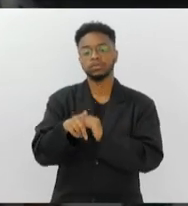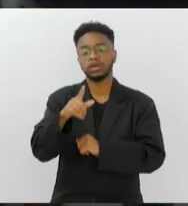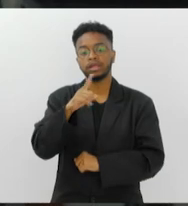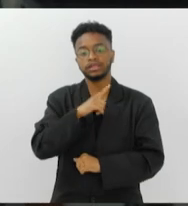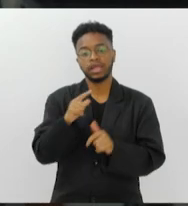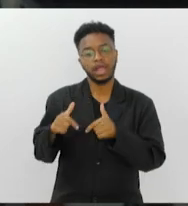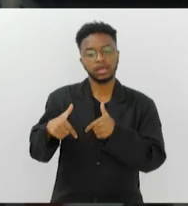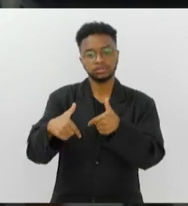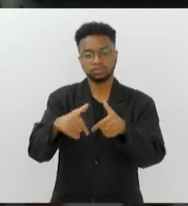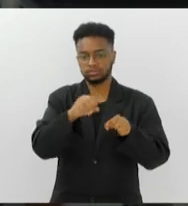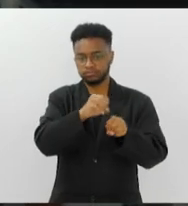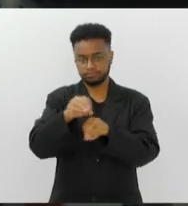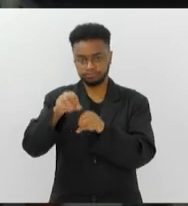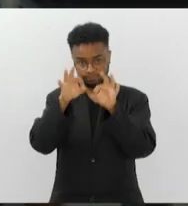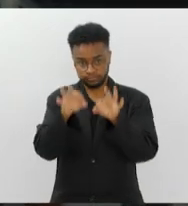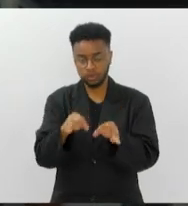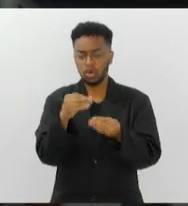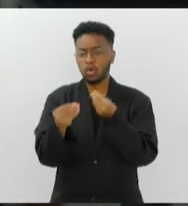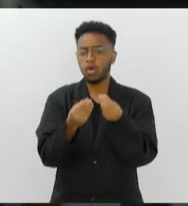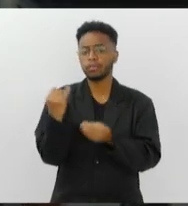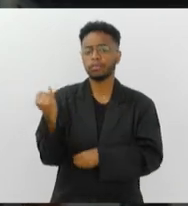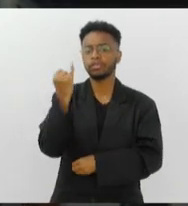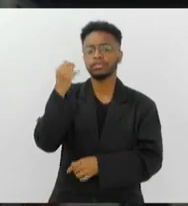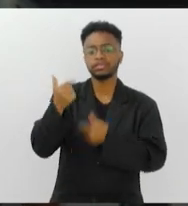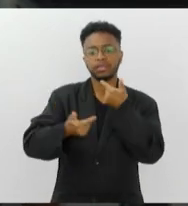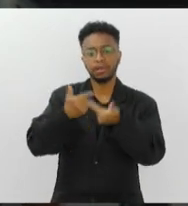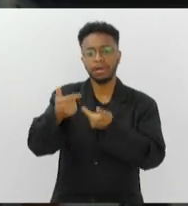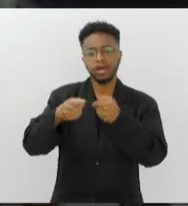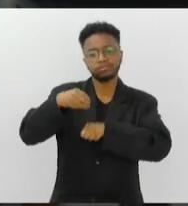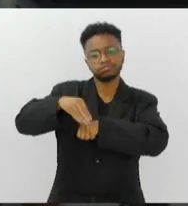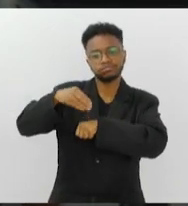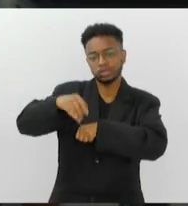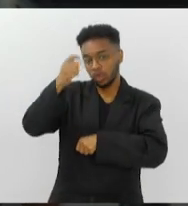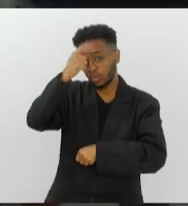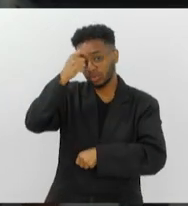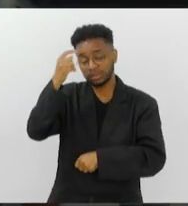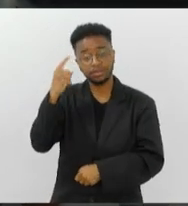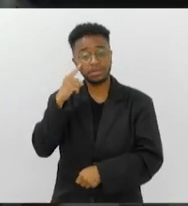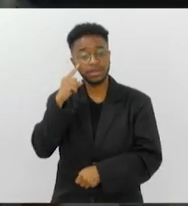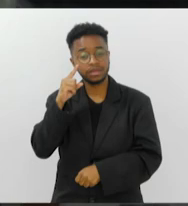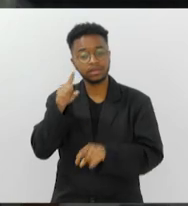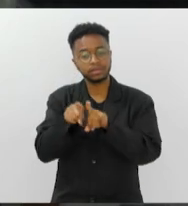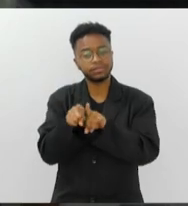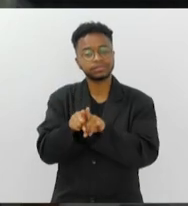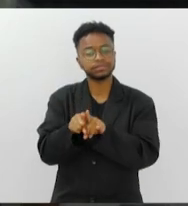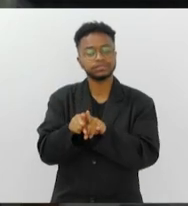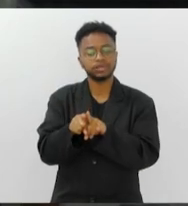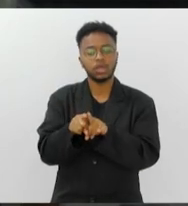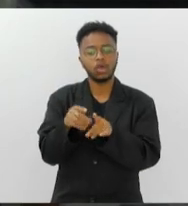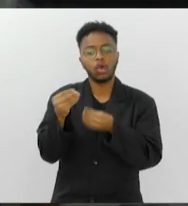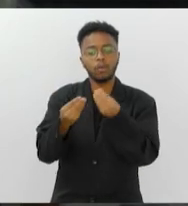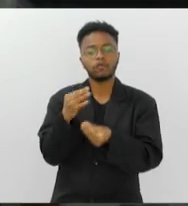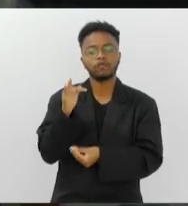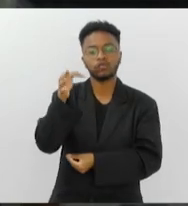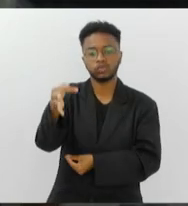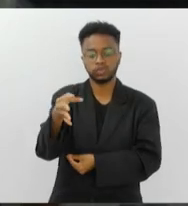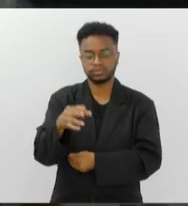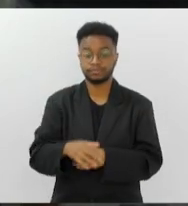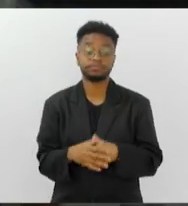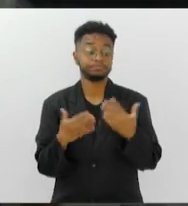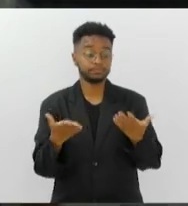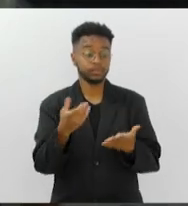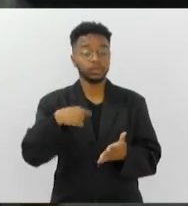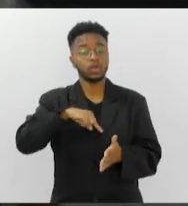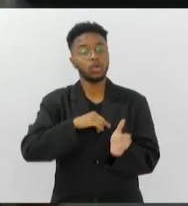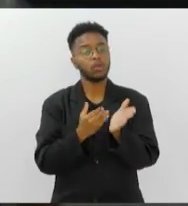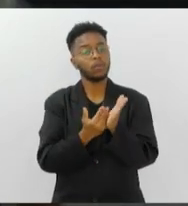ações educacionais. Qual a importância desse trabalho de conscientização, pensando no futuro da espécie? Quando a gente começou o